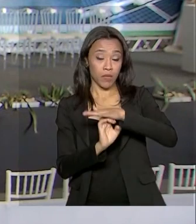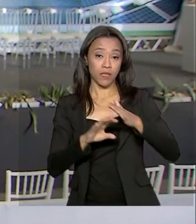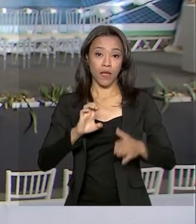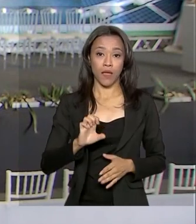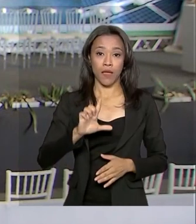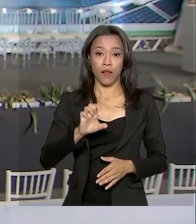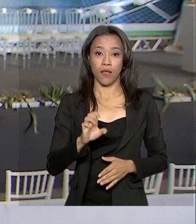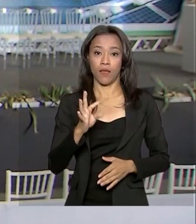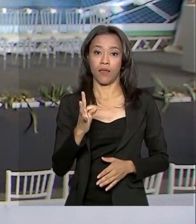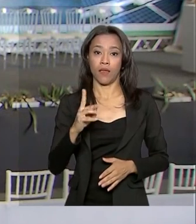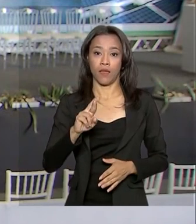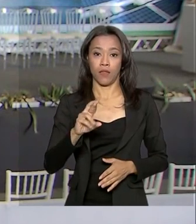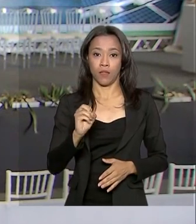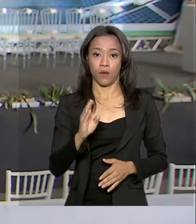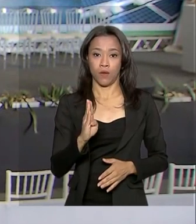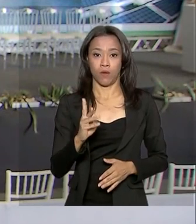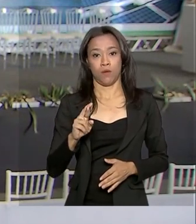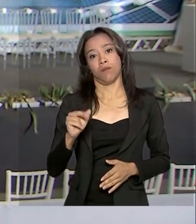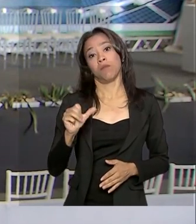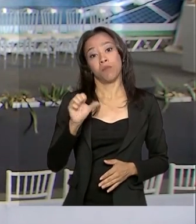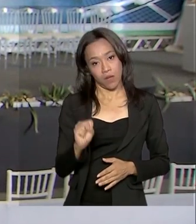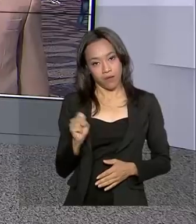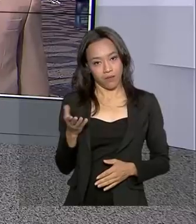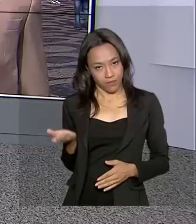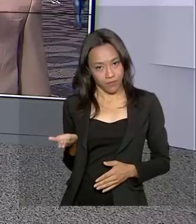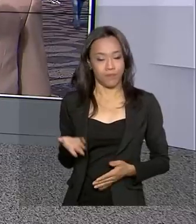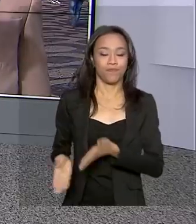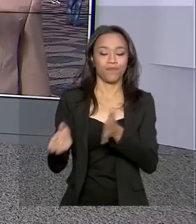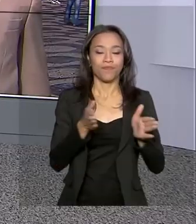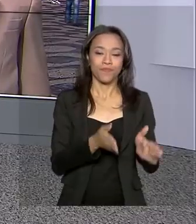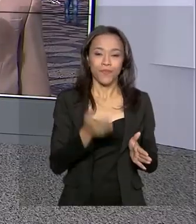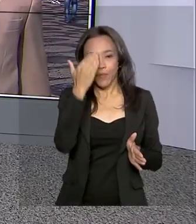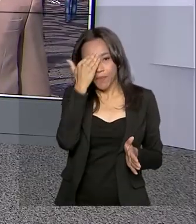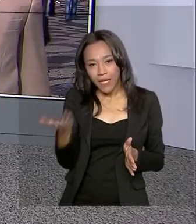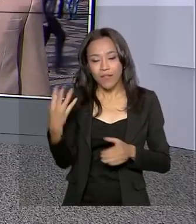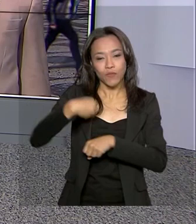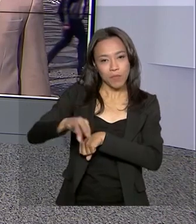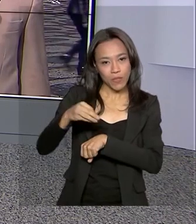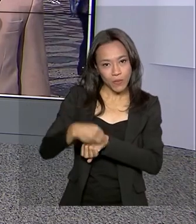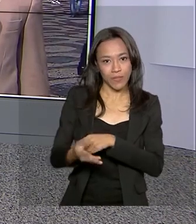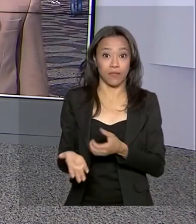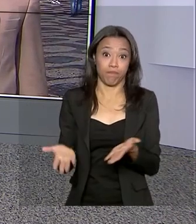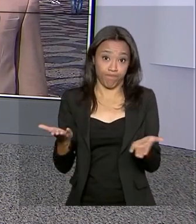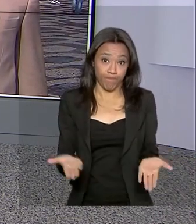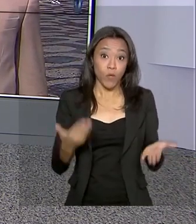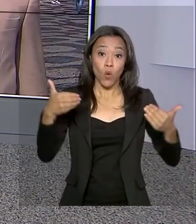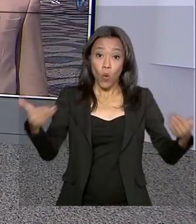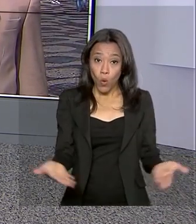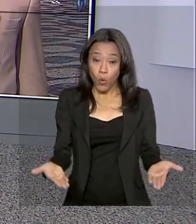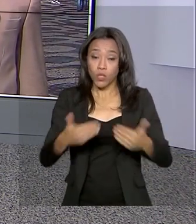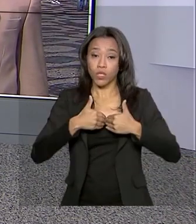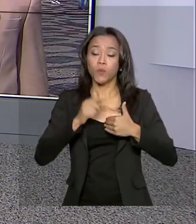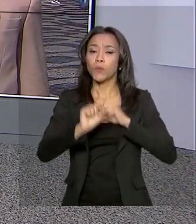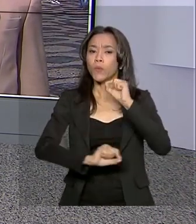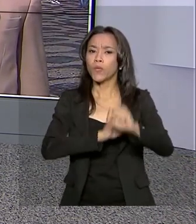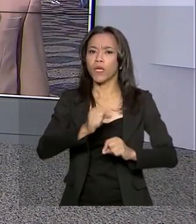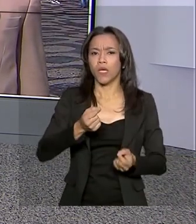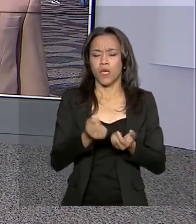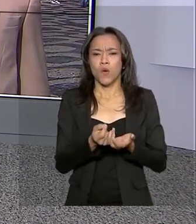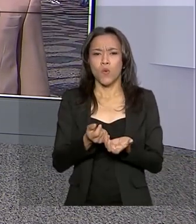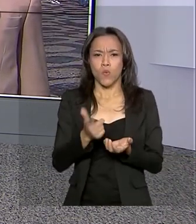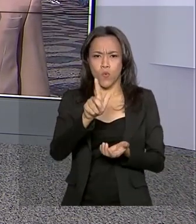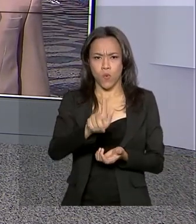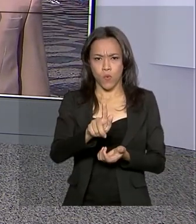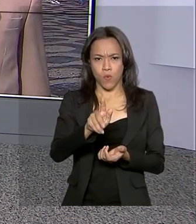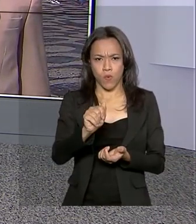Ferreira Júnior. Volto com você no estúdio, Renata. Obrigada, Gabriela, pelas suas informações. E olha, a partir de hoje o preço do gás de cozinha fica